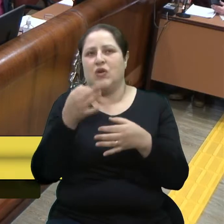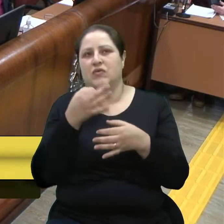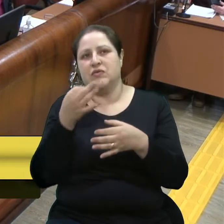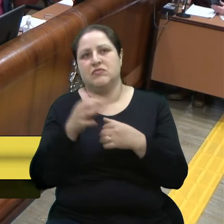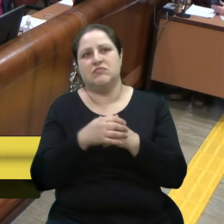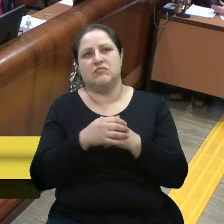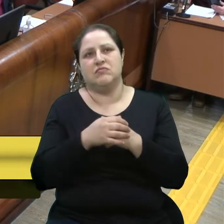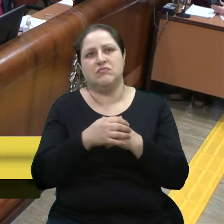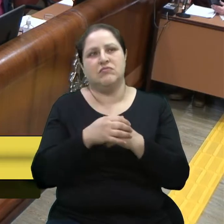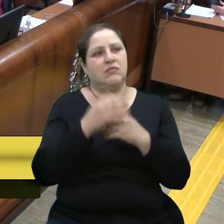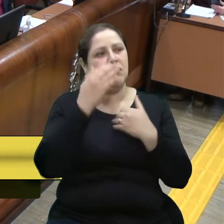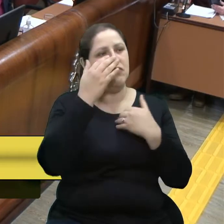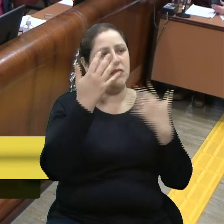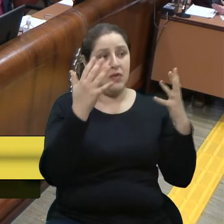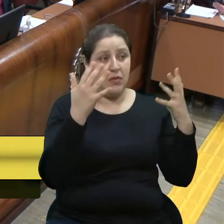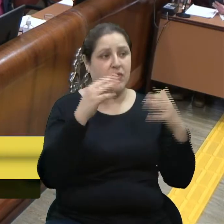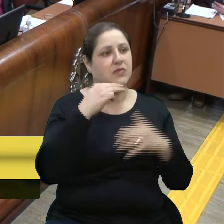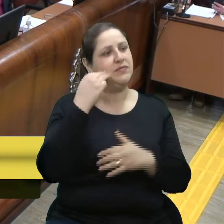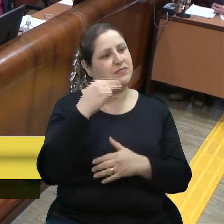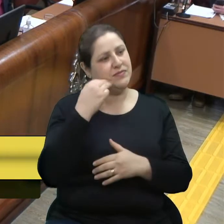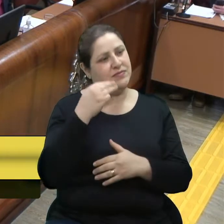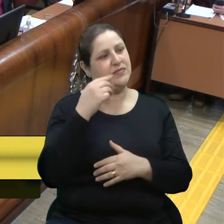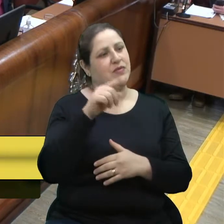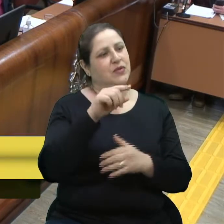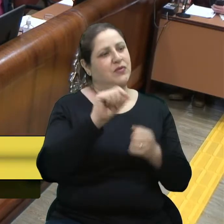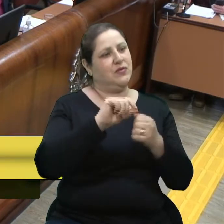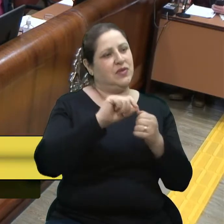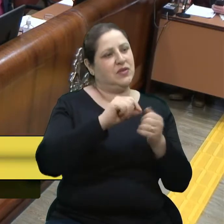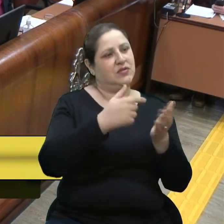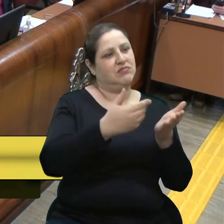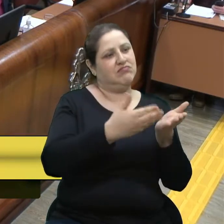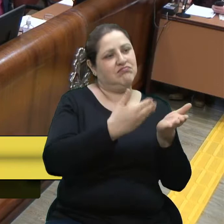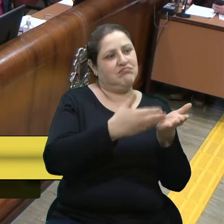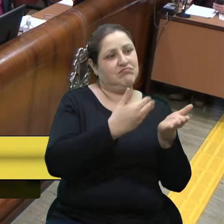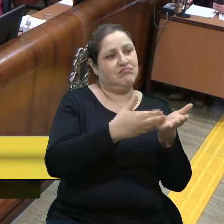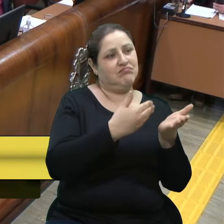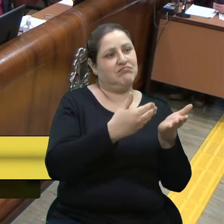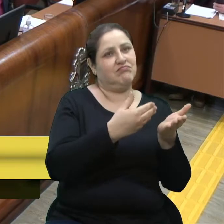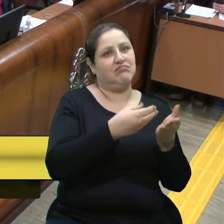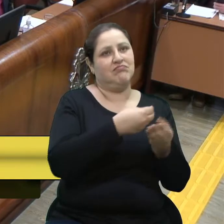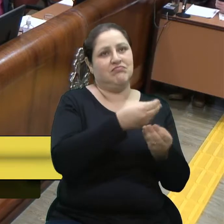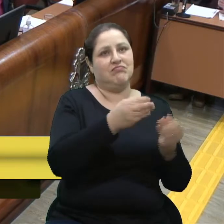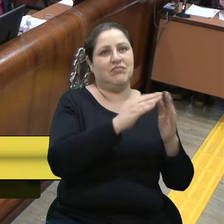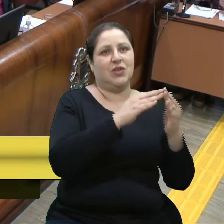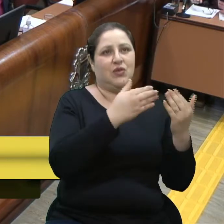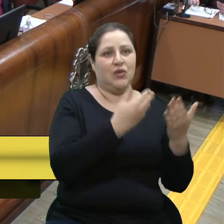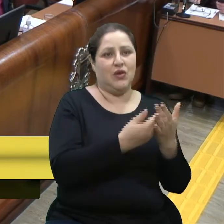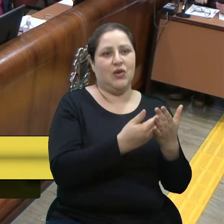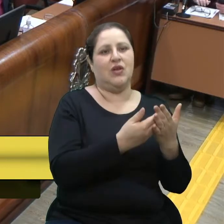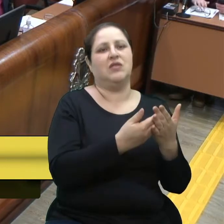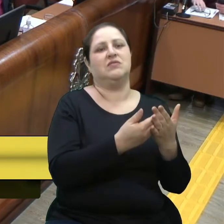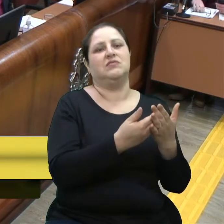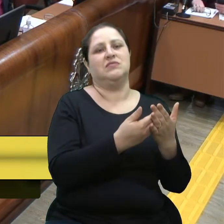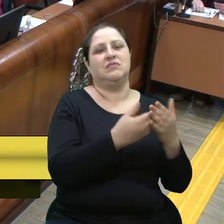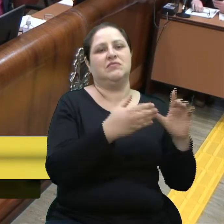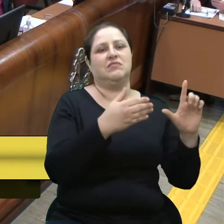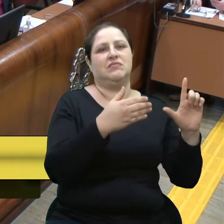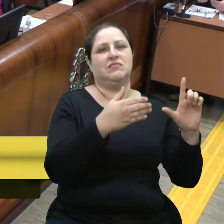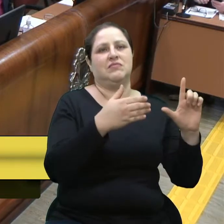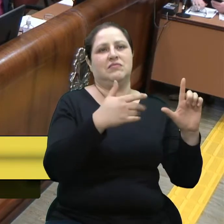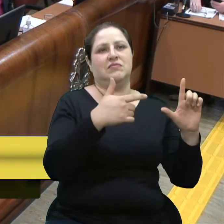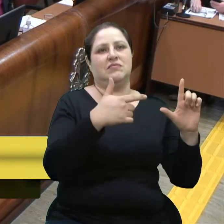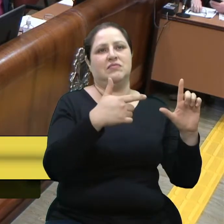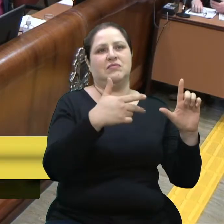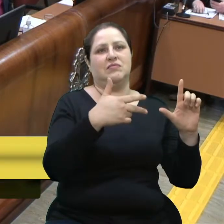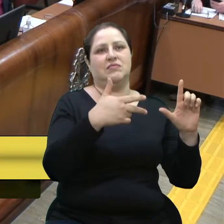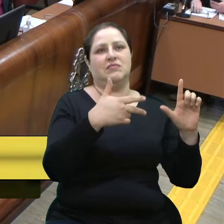Marisol, uma cartilha que a senhora fez através da Escola Legislativa aos servidores vai ensinar alguns vereadores, talvez que não saibam, o dia